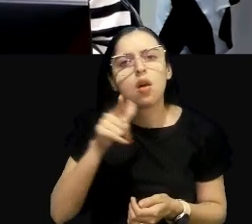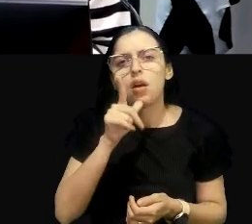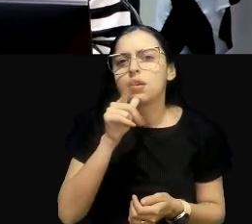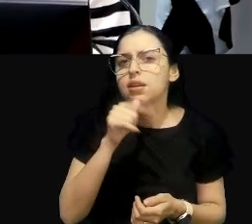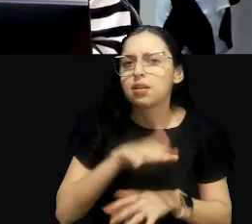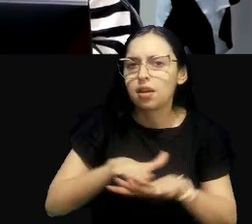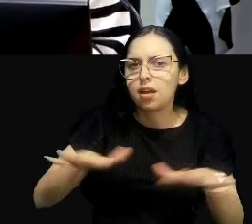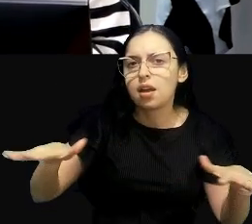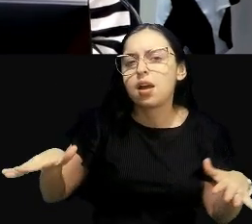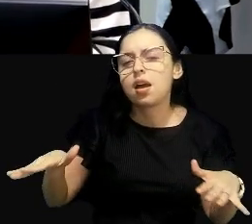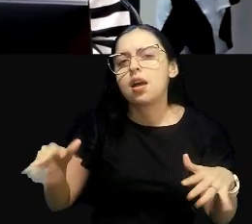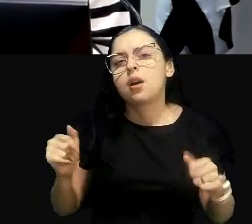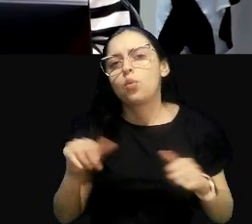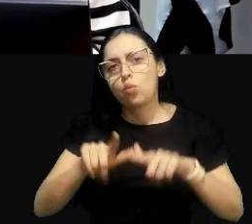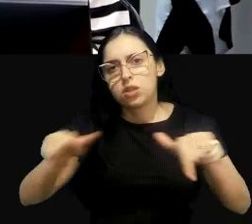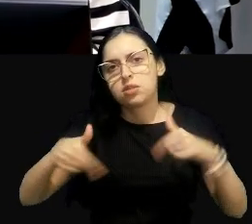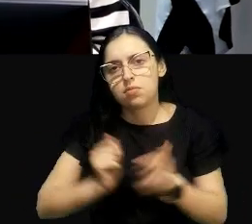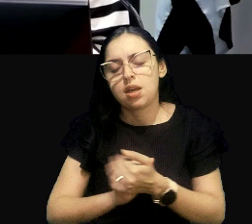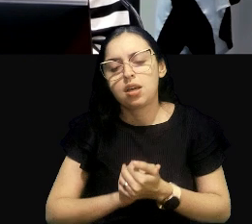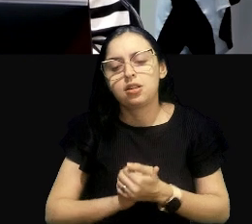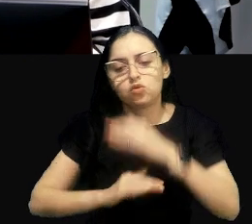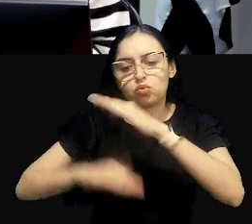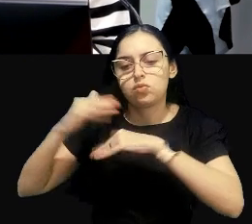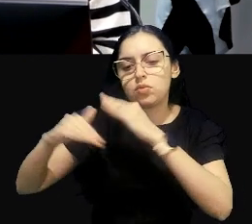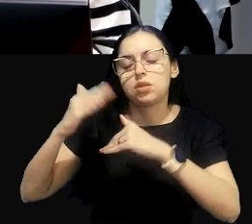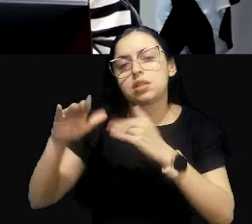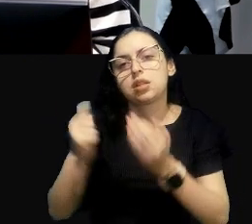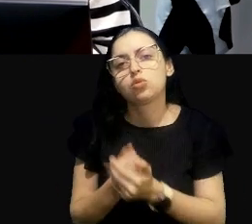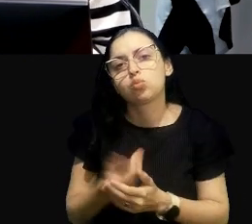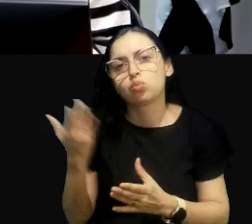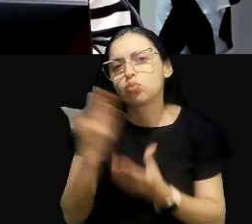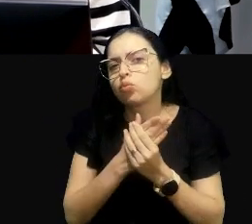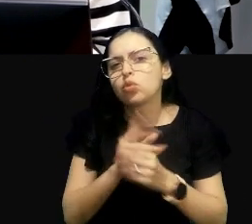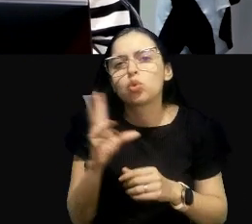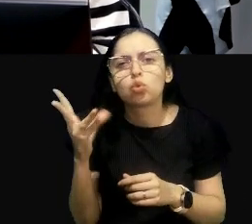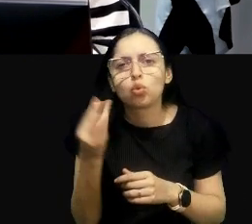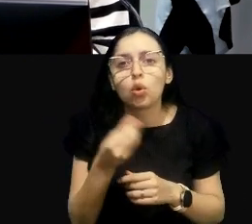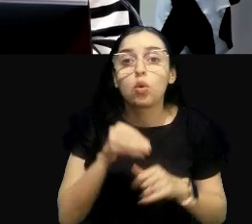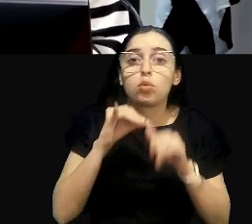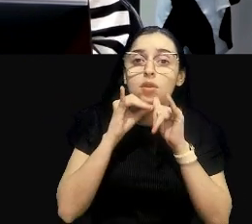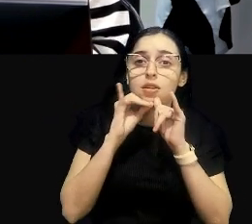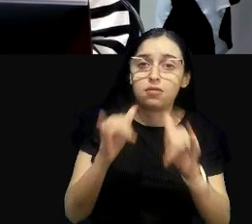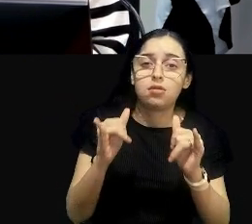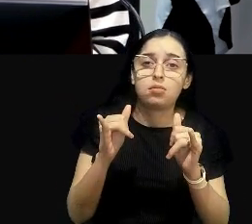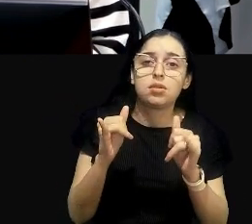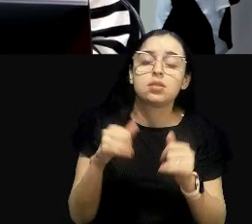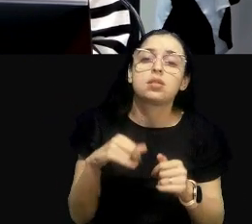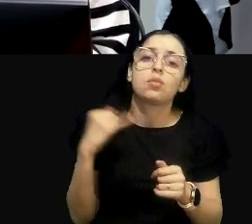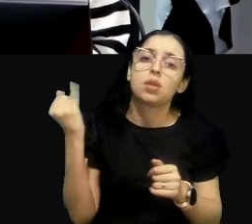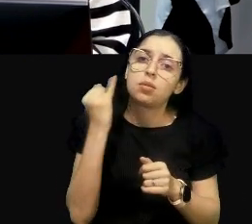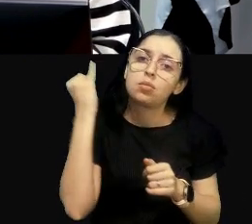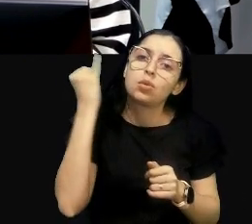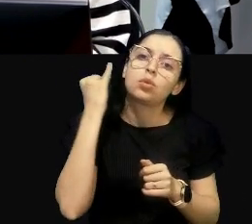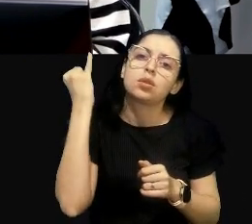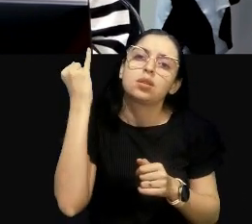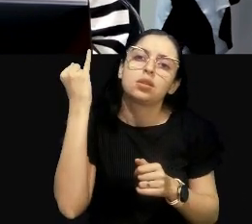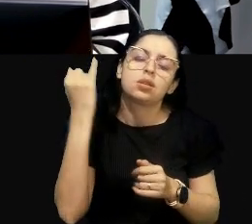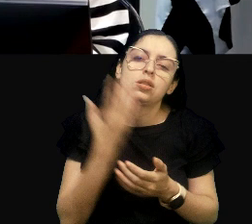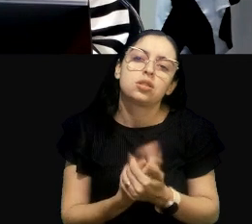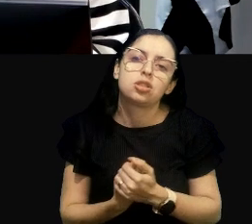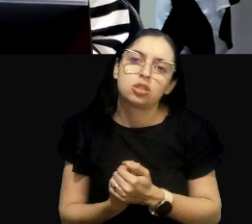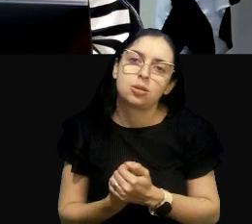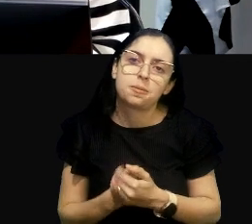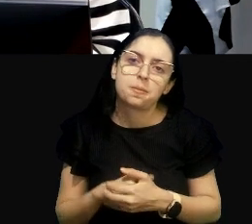Os elementos processuais ali. Toda e qualquer informação, ela tem que ser muito bem